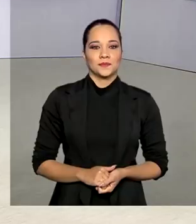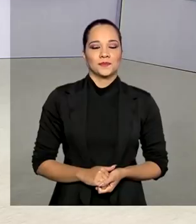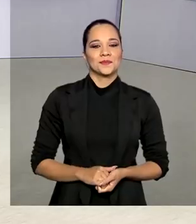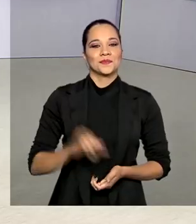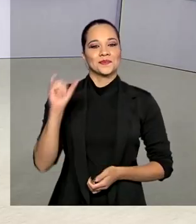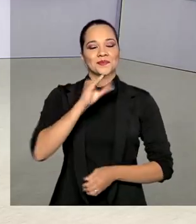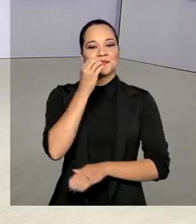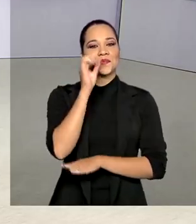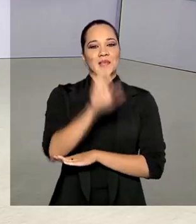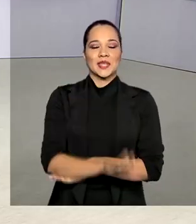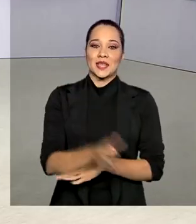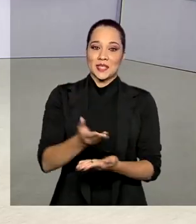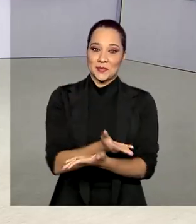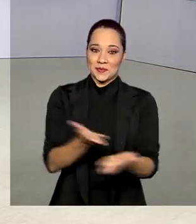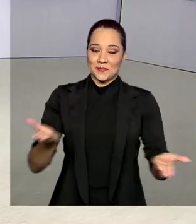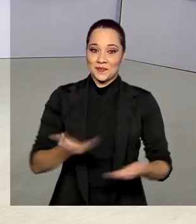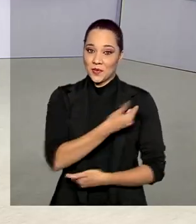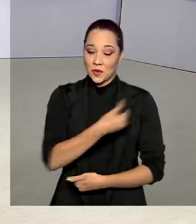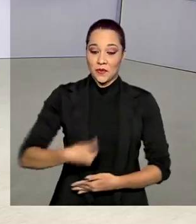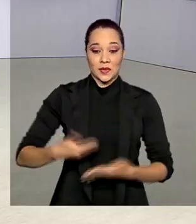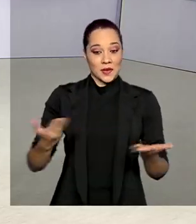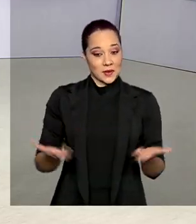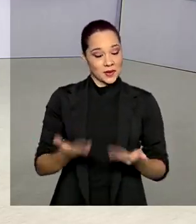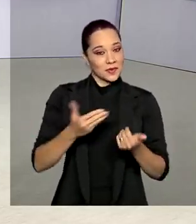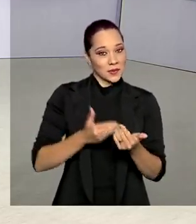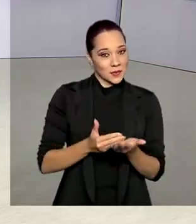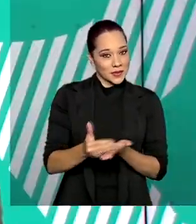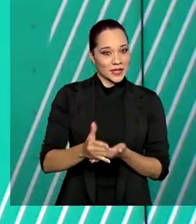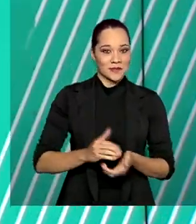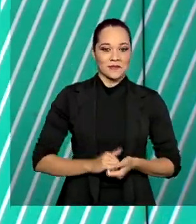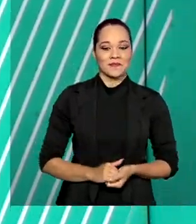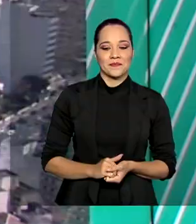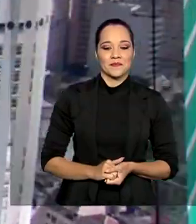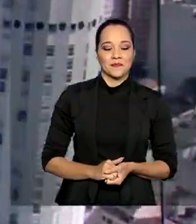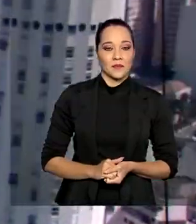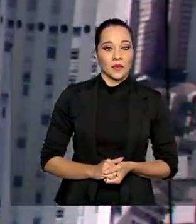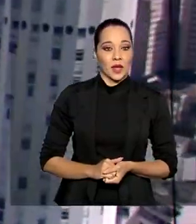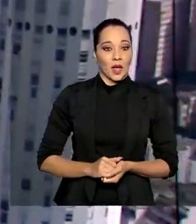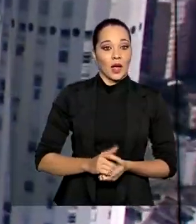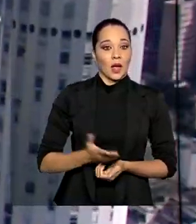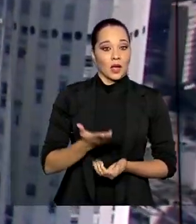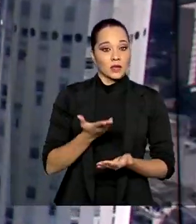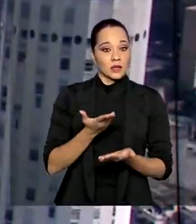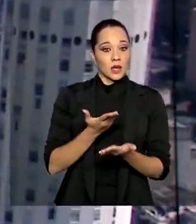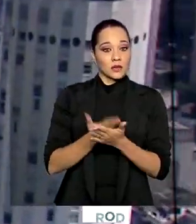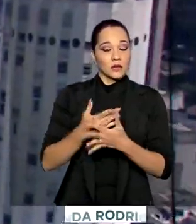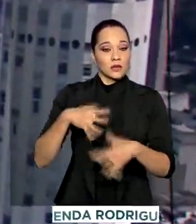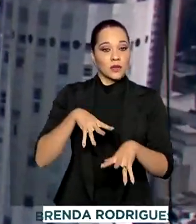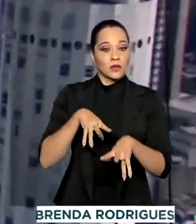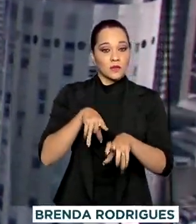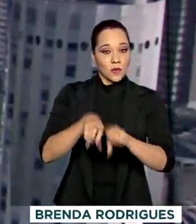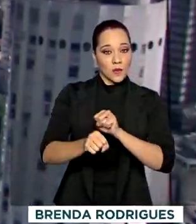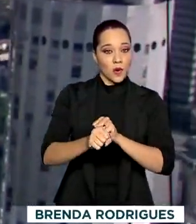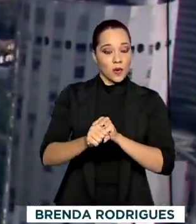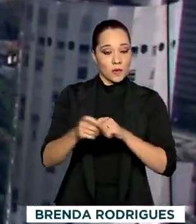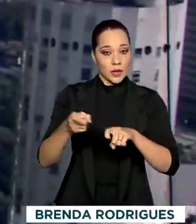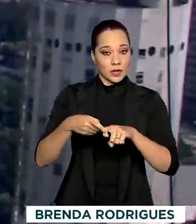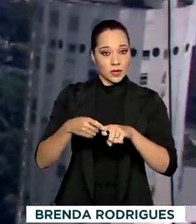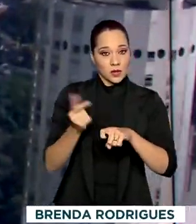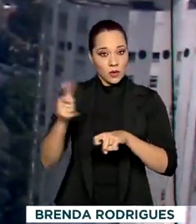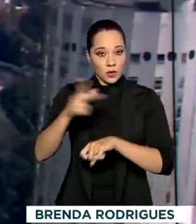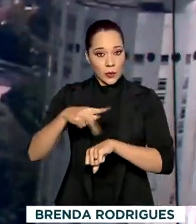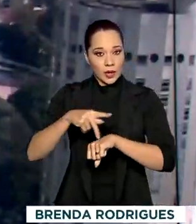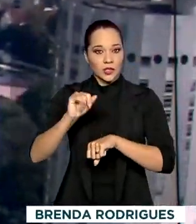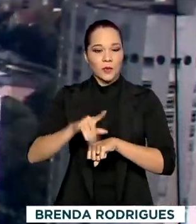Olá, boa tarde para você. O governo agora está no ar. Estudantes com diploma de medicina no exterior já podem